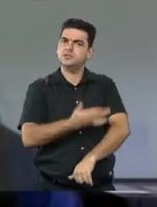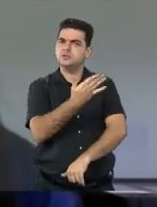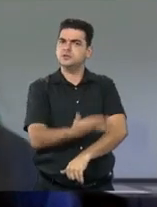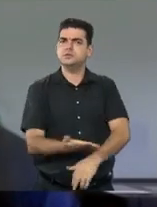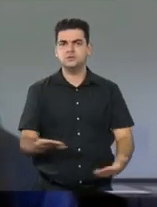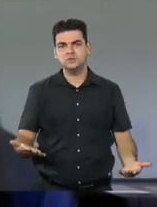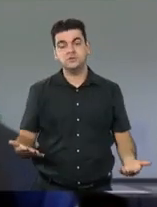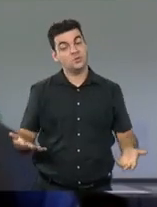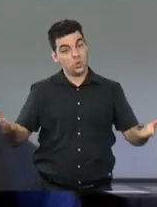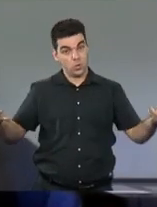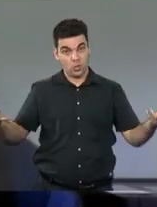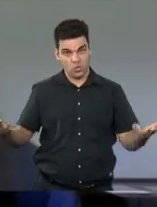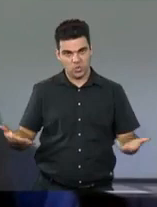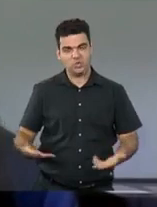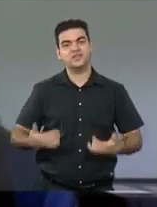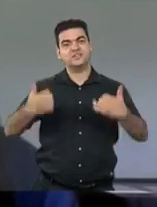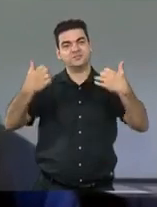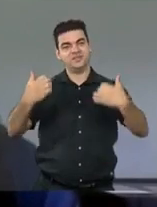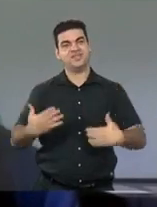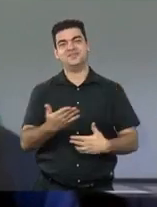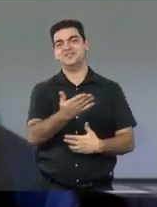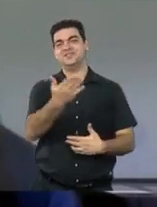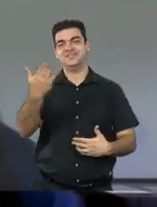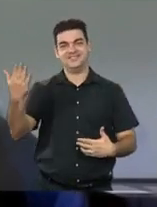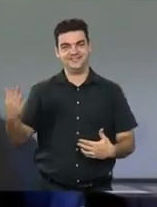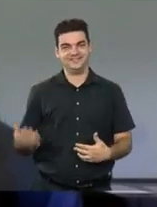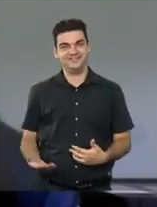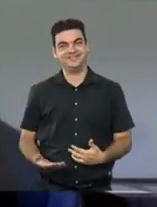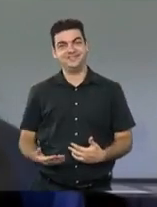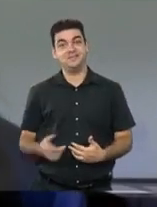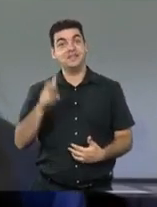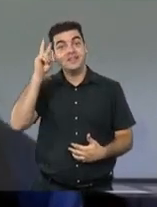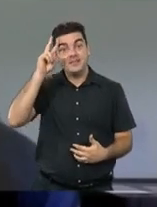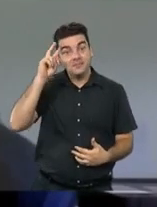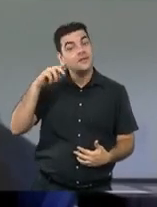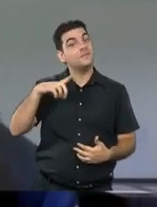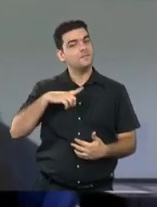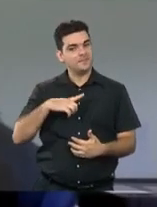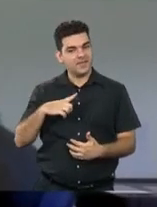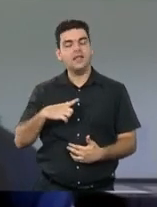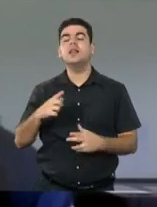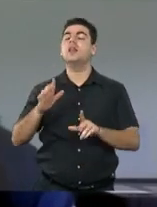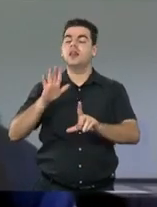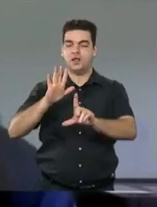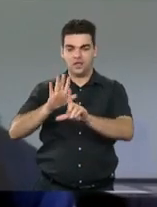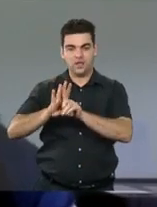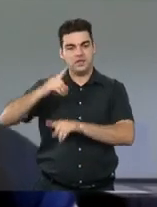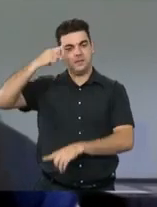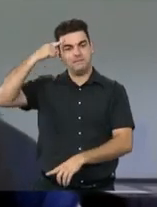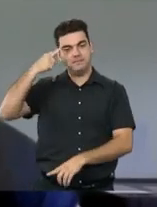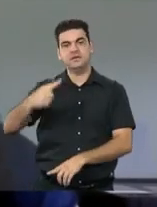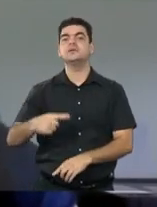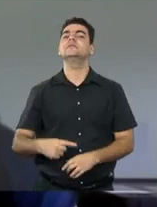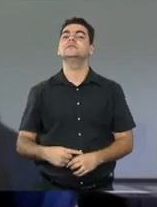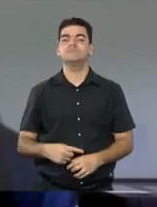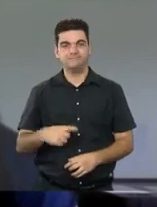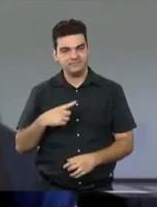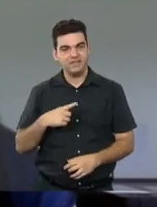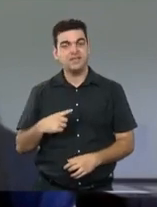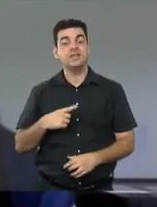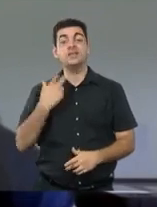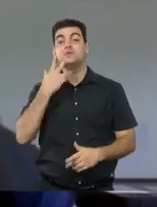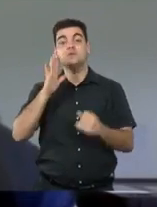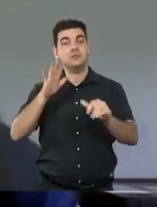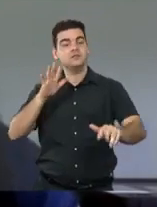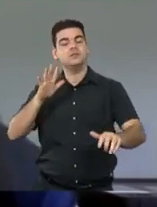para trazer justiça, para trazer dignidade, é lembrar que existe uma legislação nossa que nos garante uma